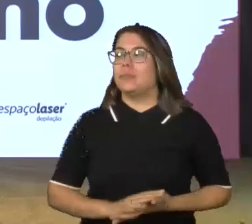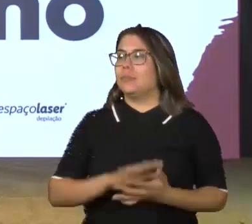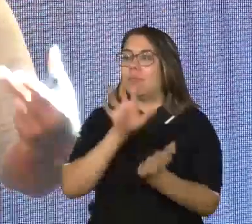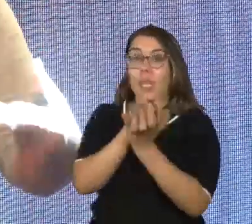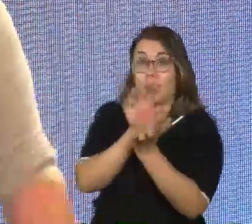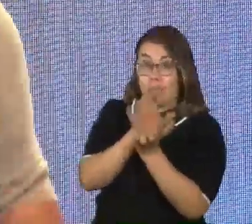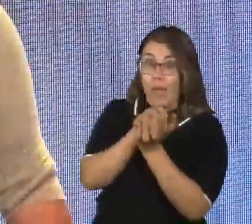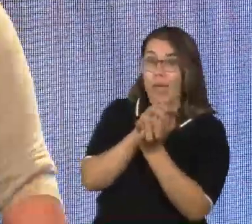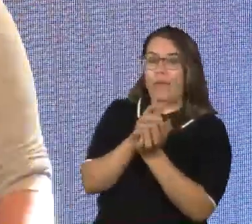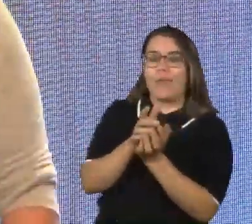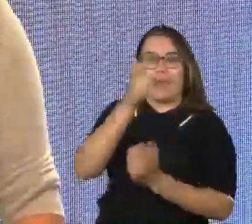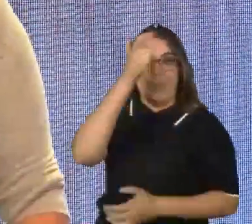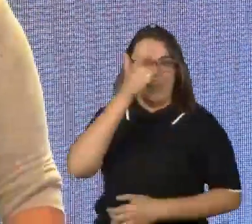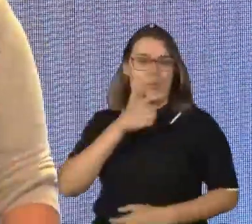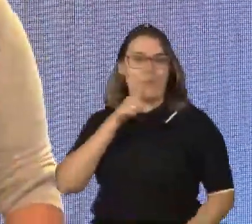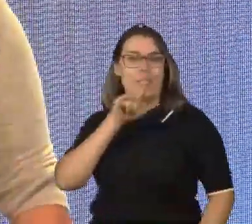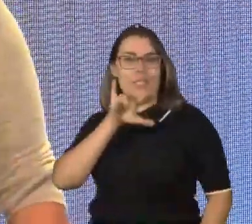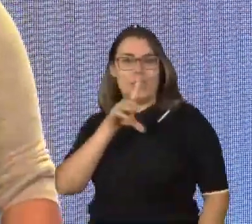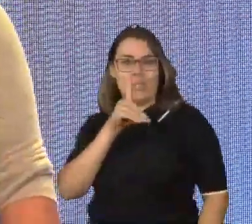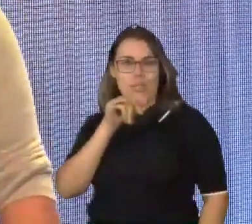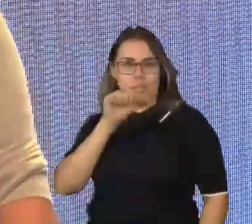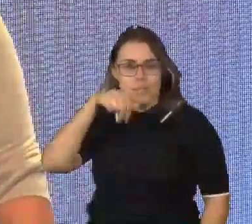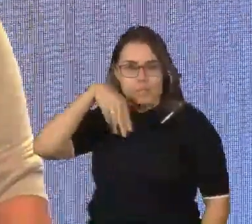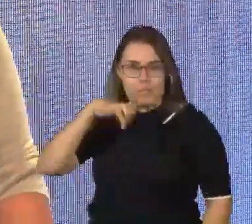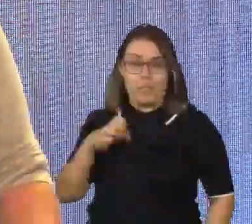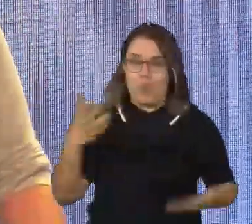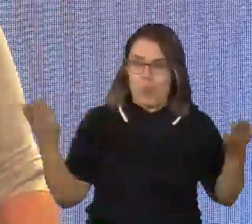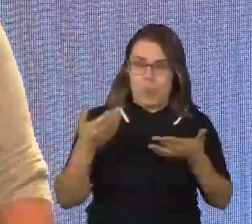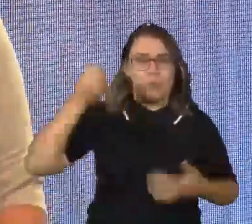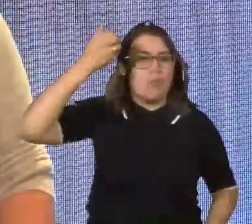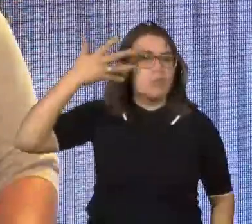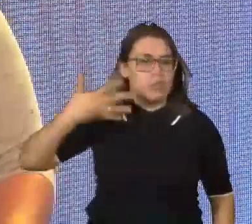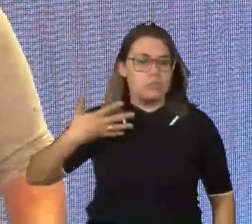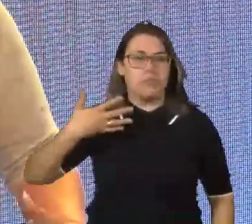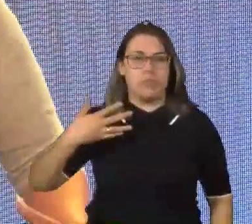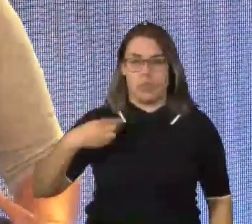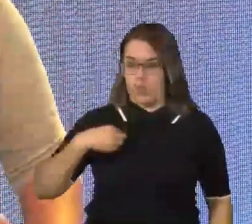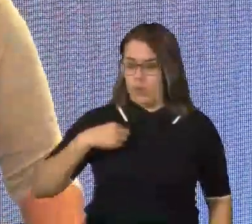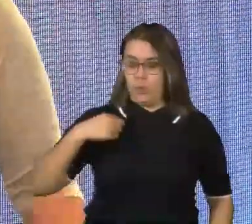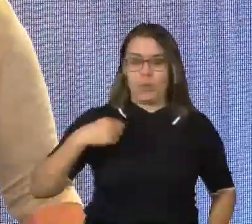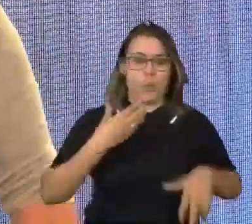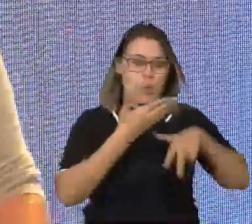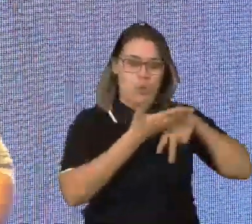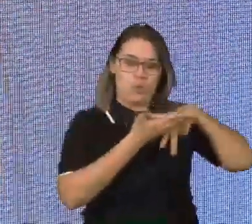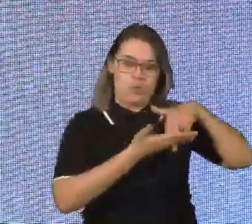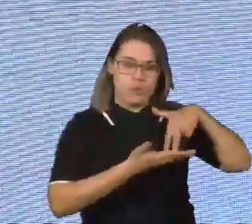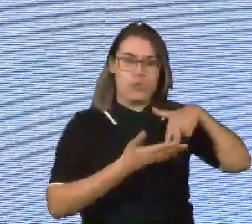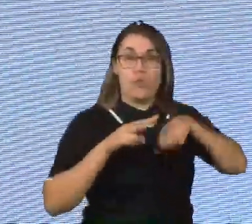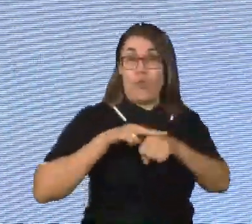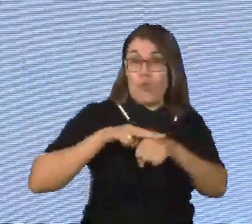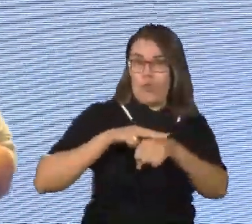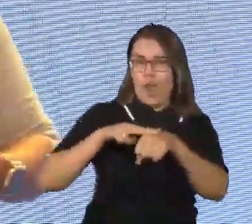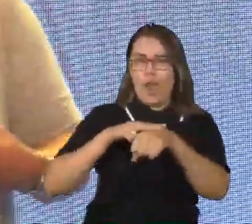Sou Lidieri Barros e estou hoje vestindo um vestido verde, bandeira, com